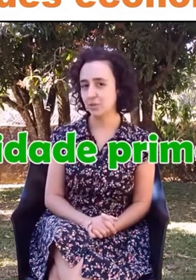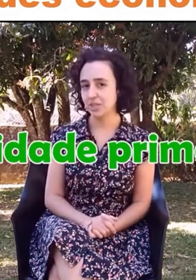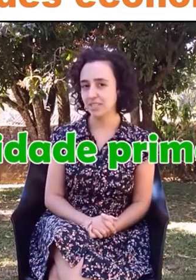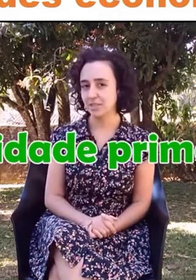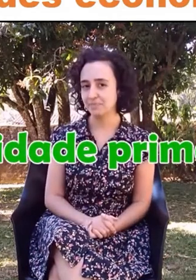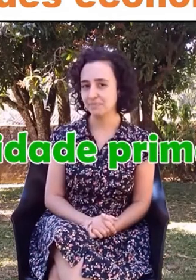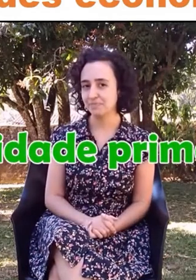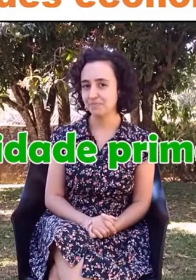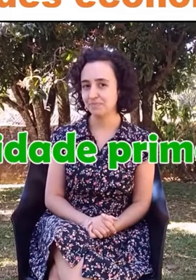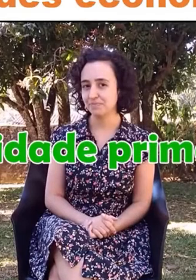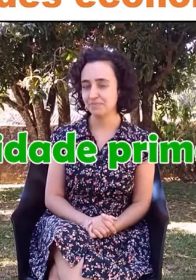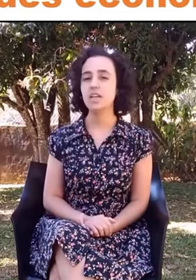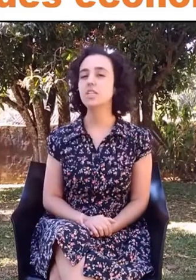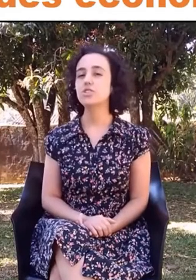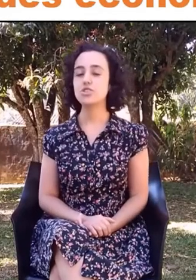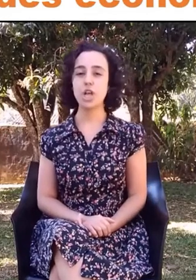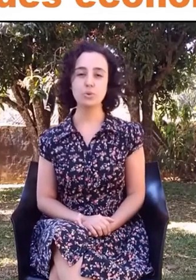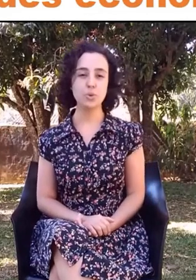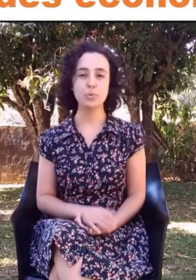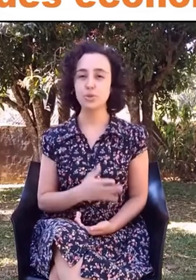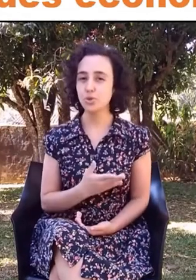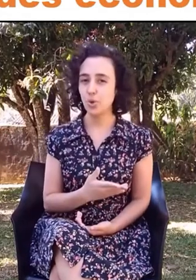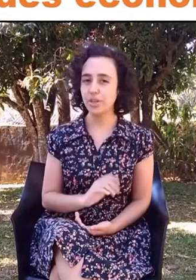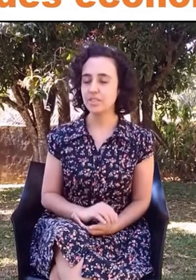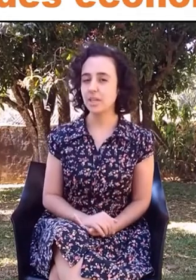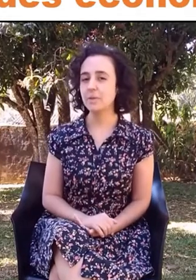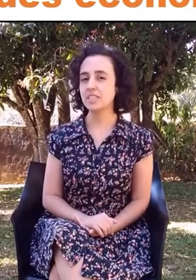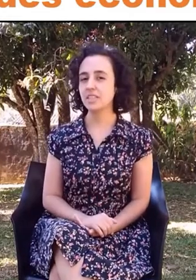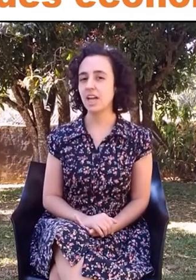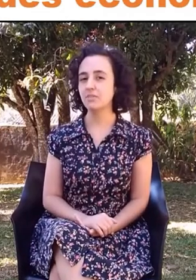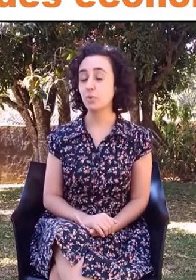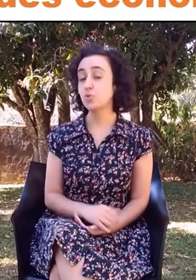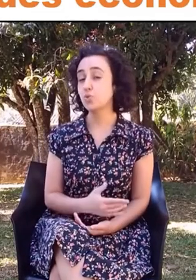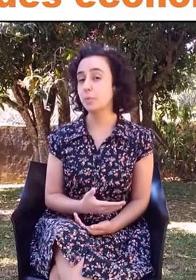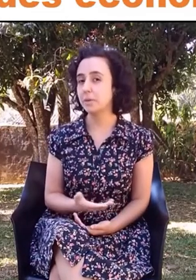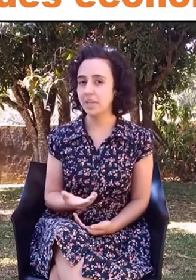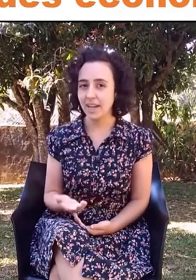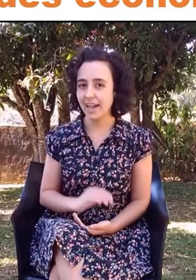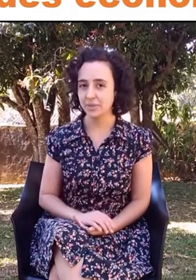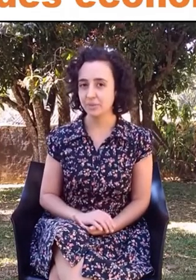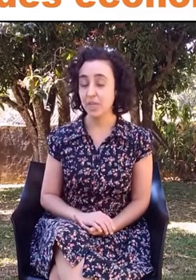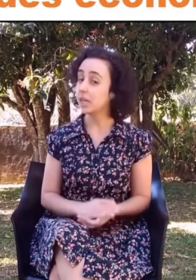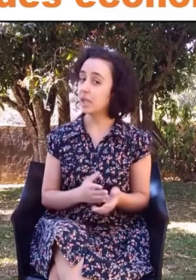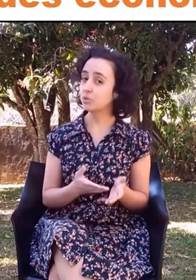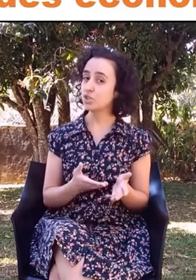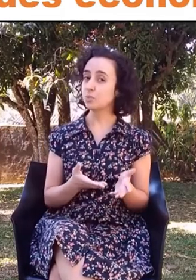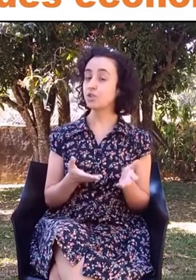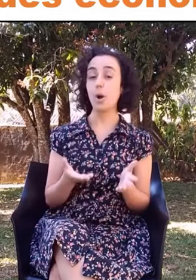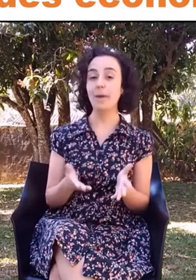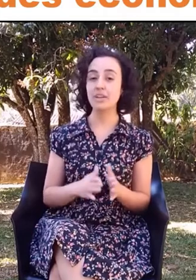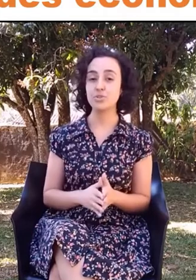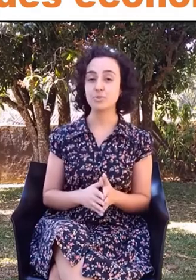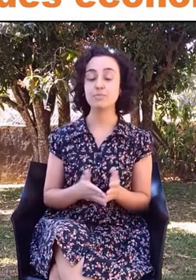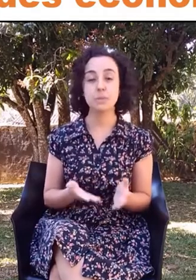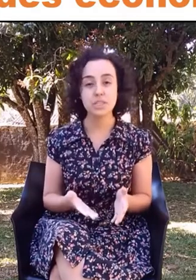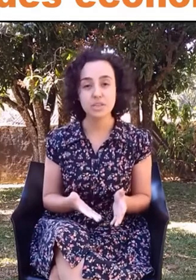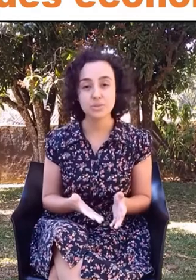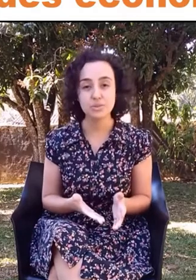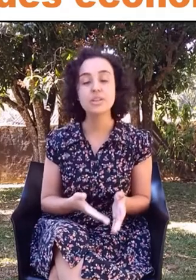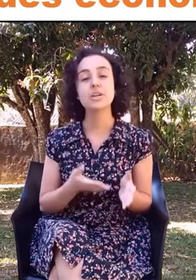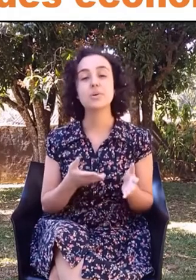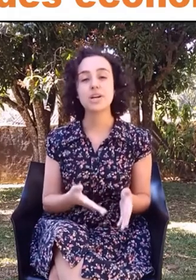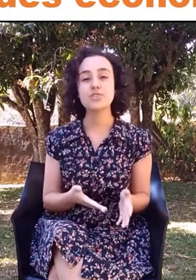-prima da natureza. Já o número 2 representava um supermercado, que é um tipo de comércio.